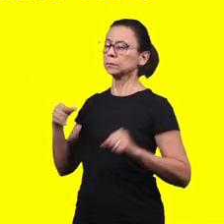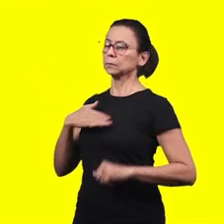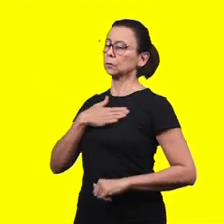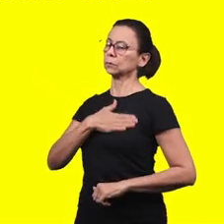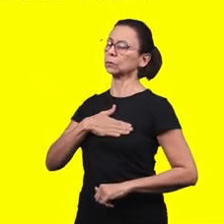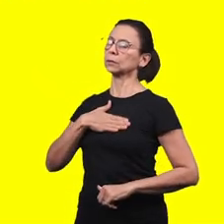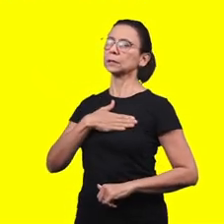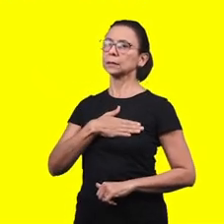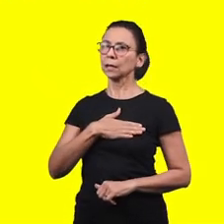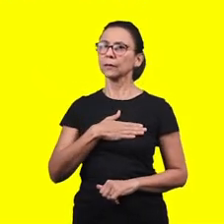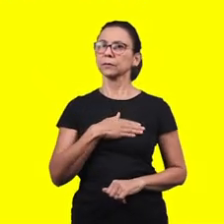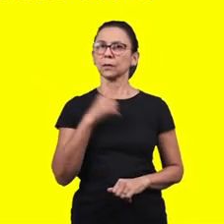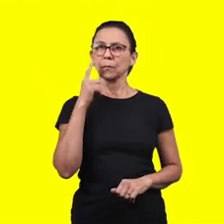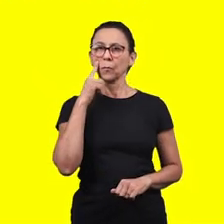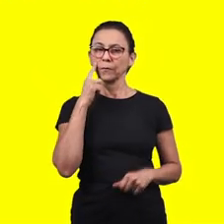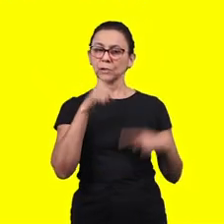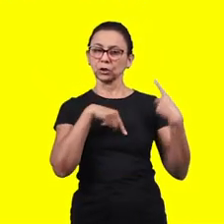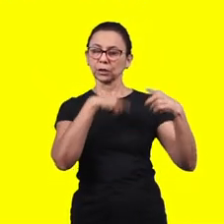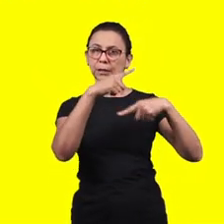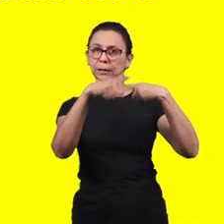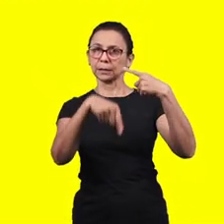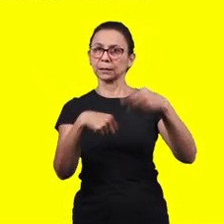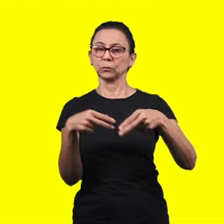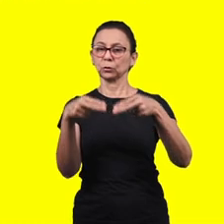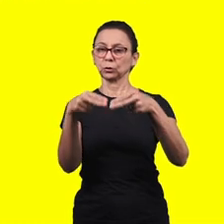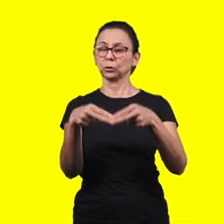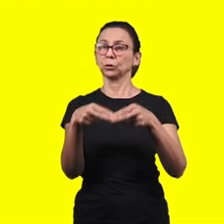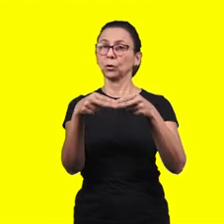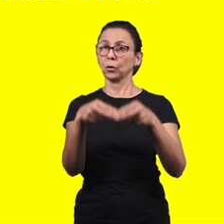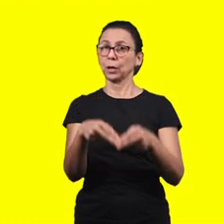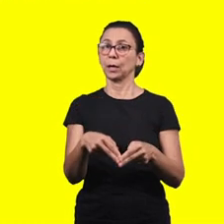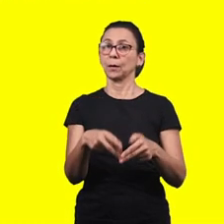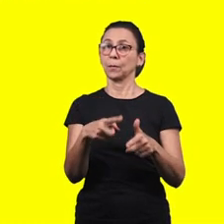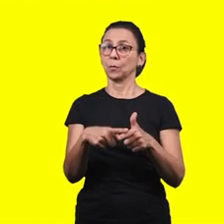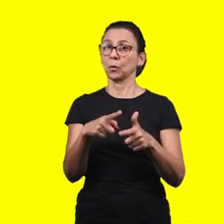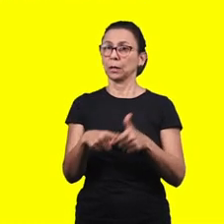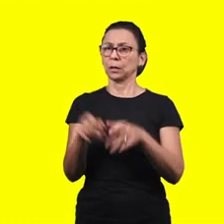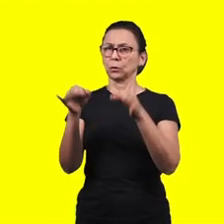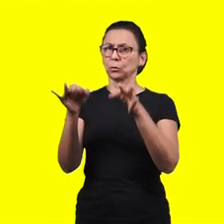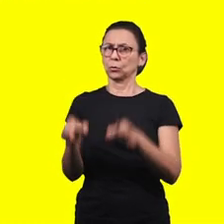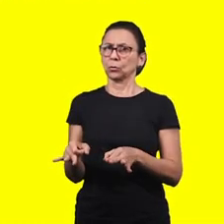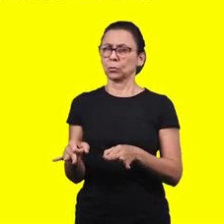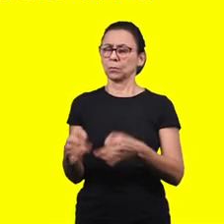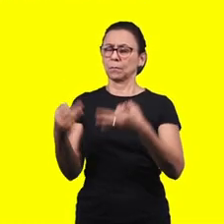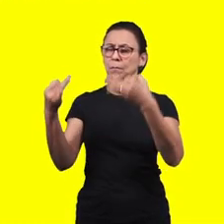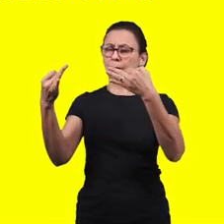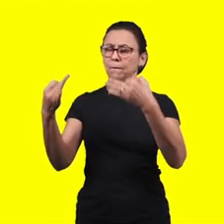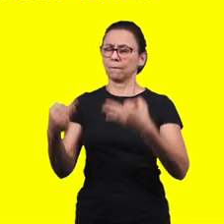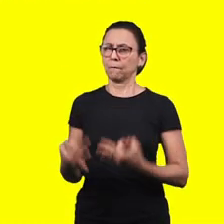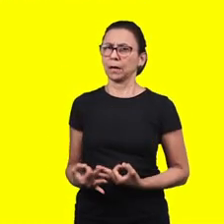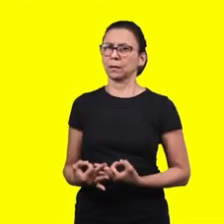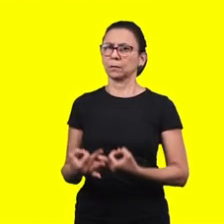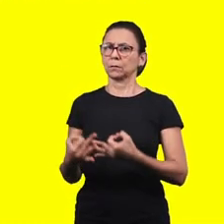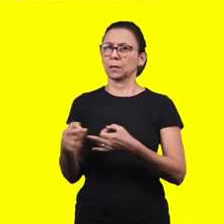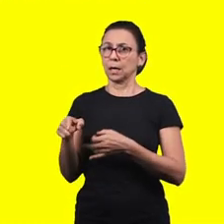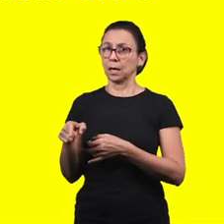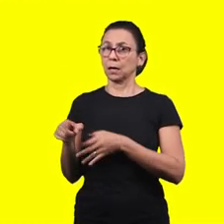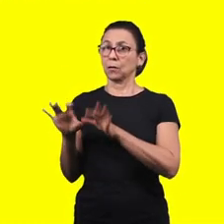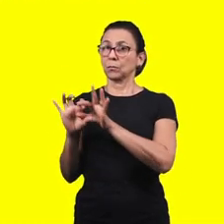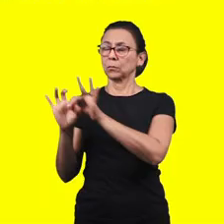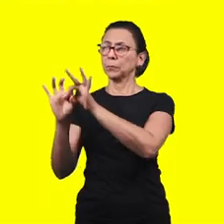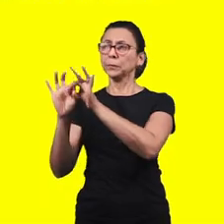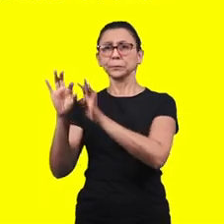Estas são as gerações de Noé Noé era um homem justo e perfeito em suas gerações Noé andava com Deus